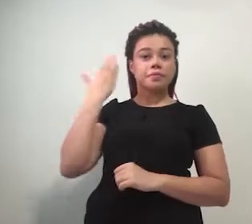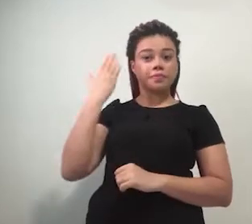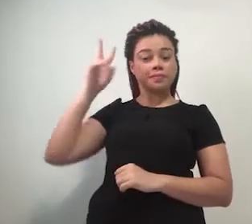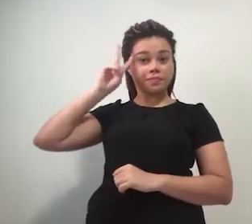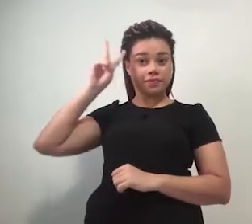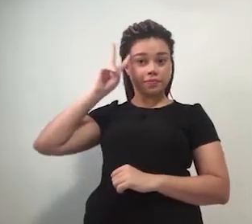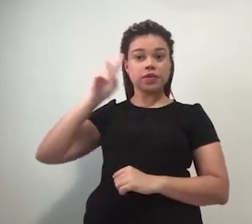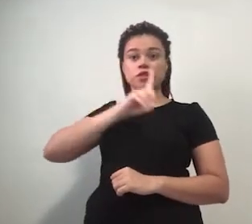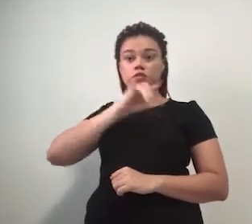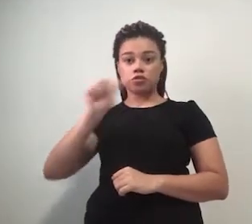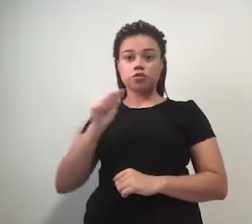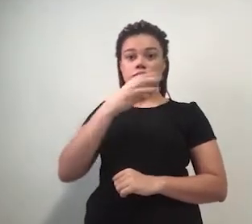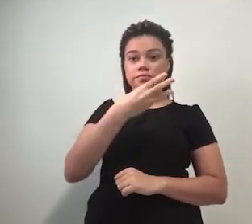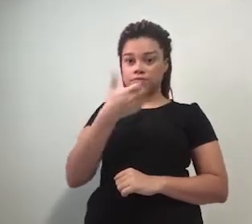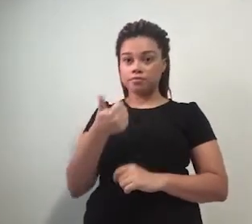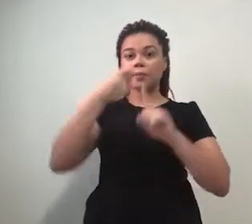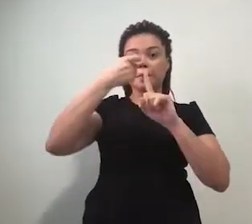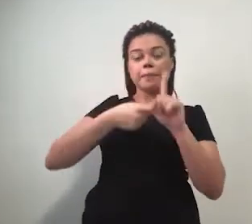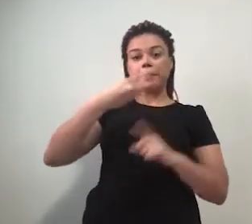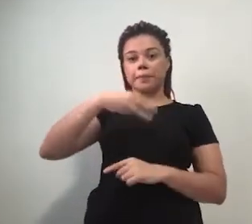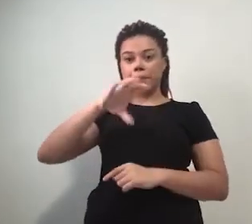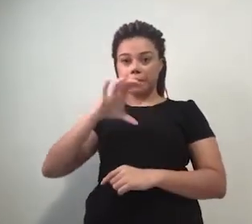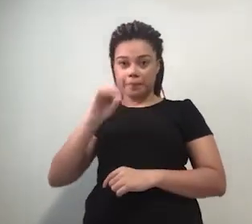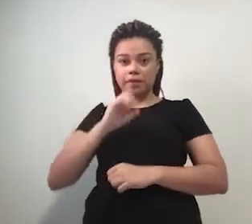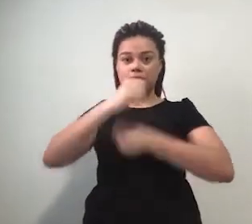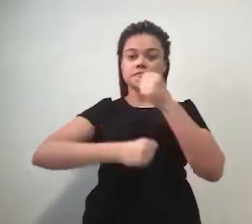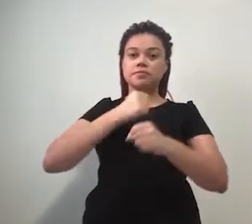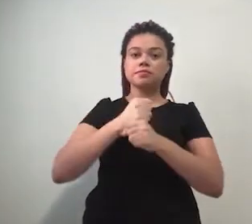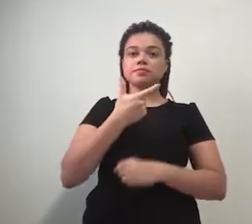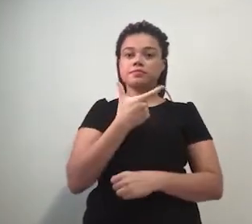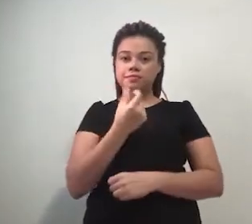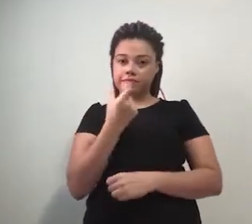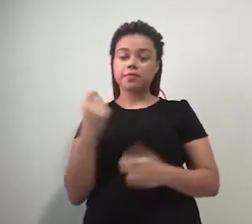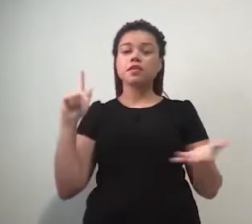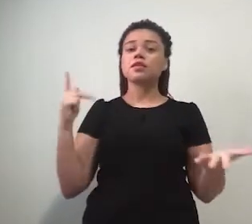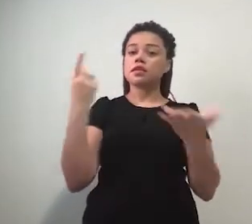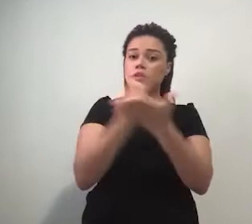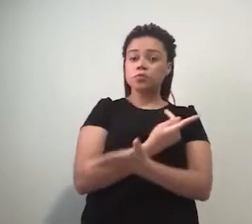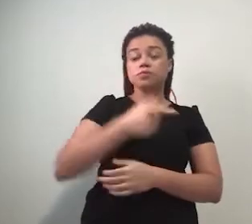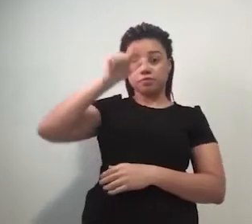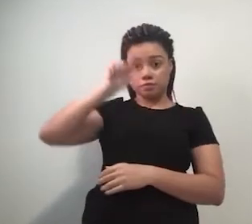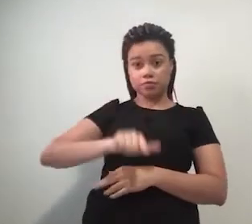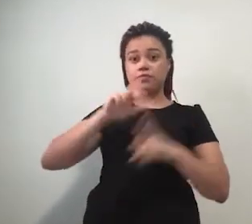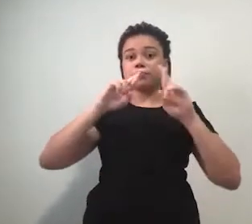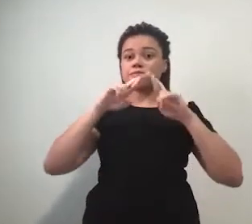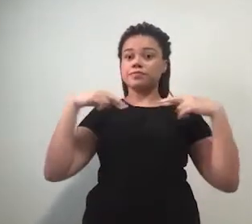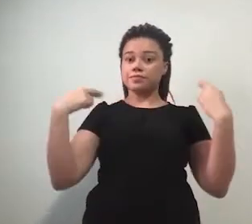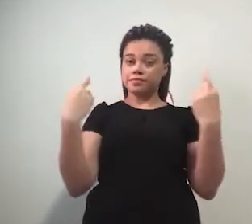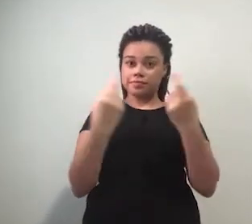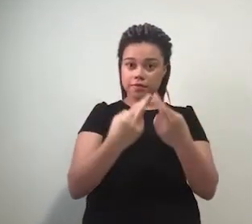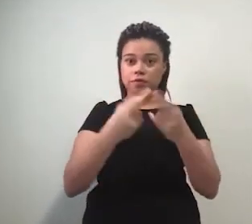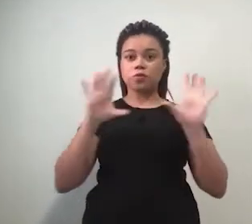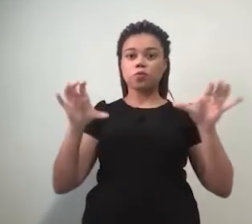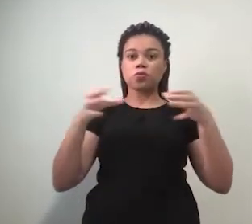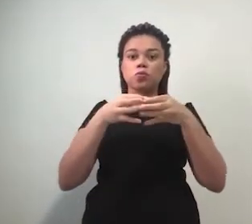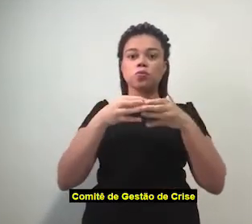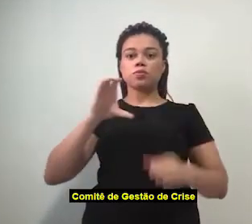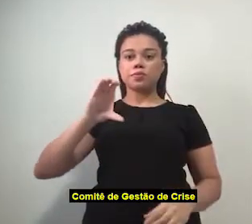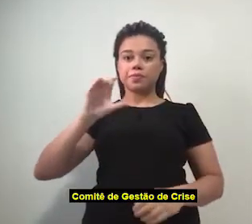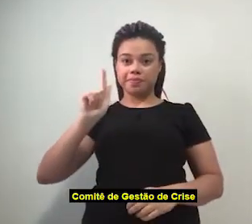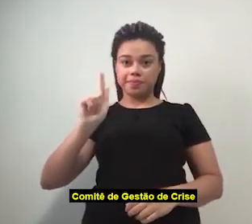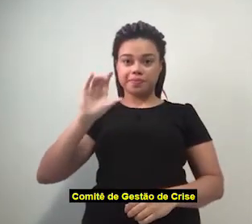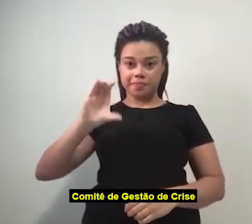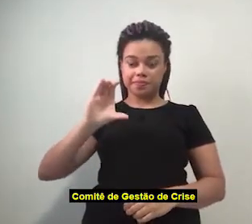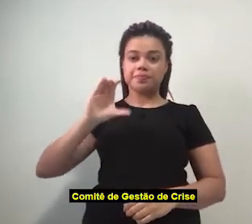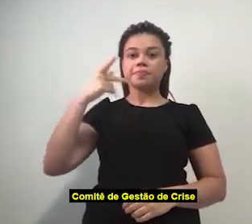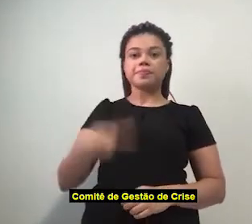Nesta segunda-feira, 31 de março de 2020, tivemos mais uma reunião do Comitê Gestor de Crise da UFAP. O Comitê é este,